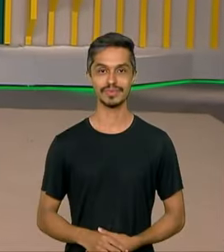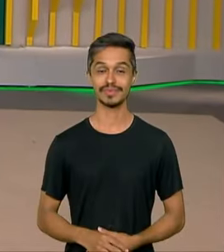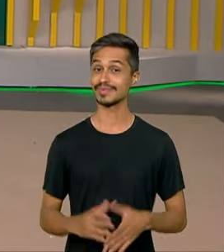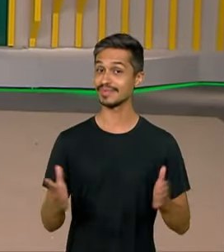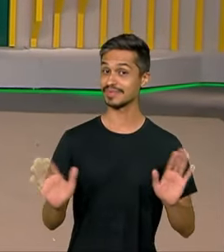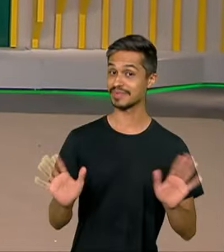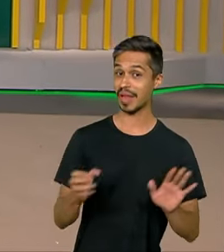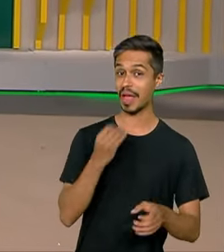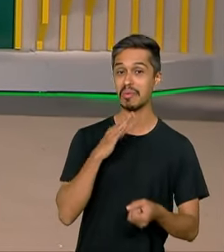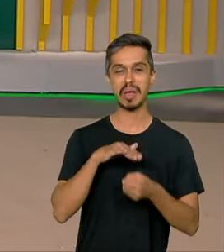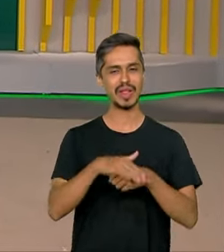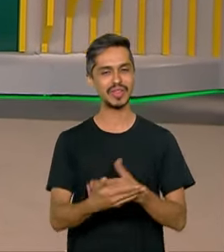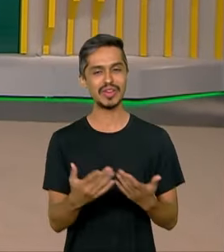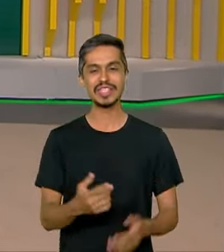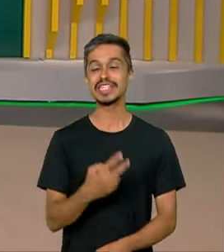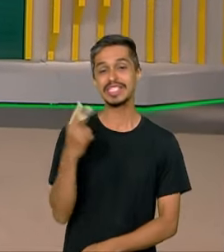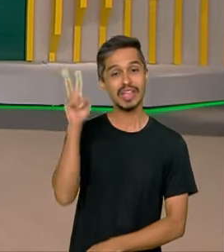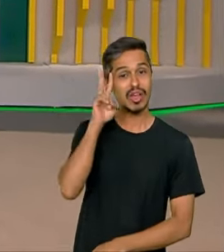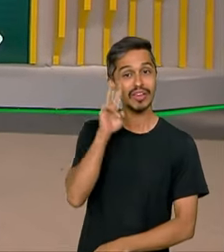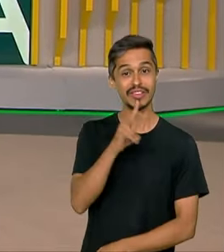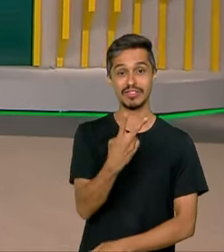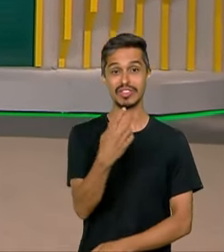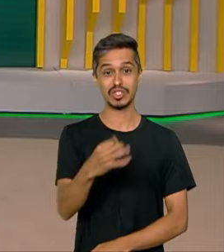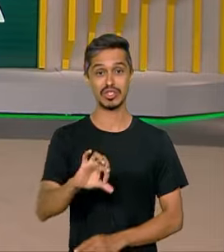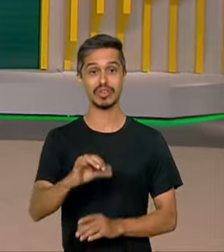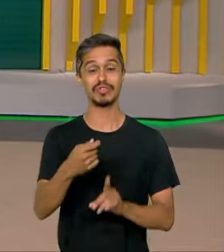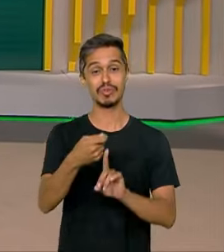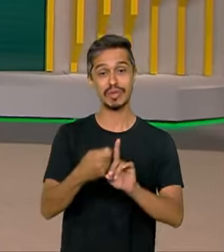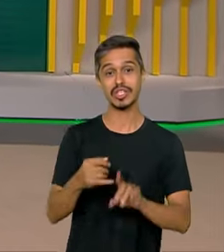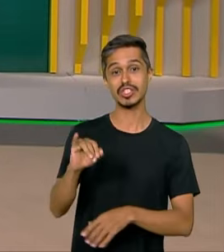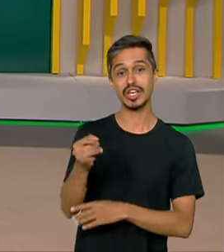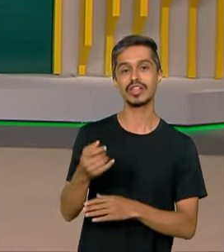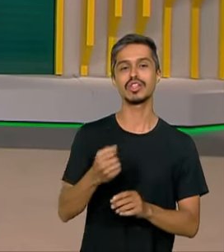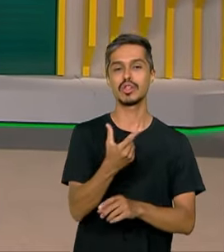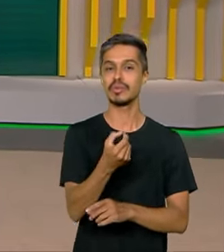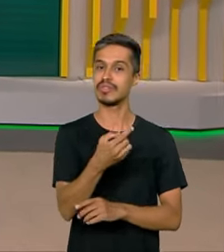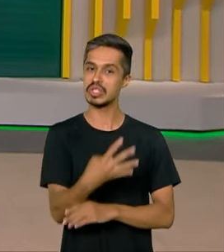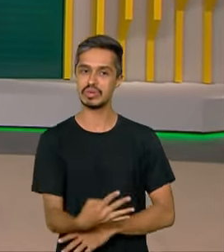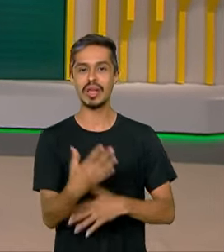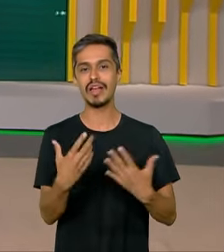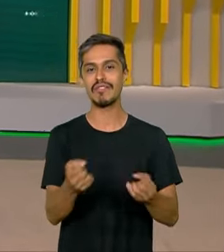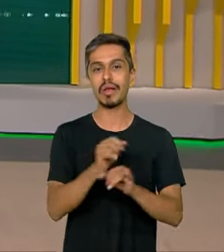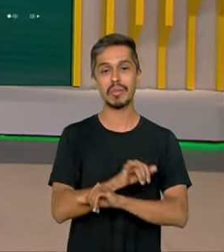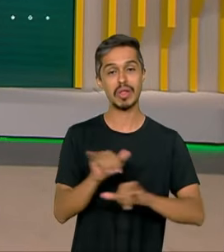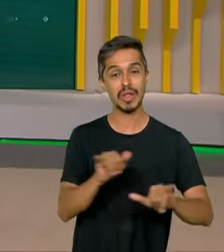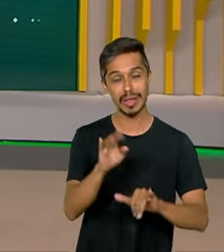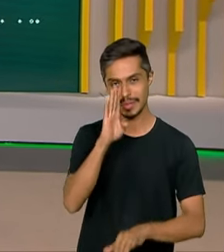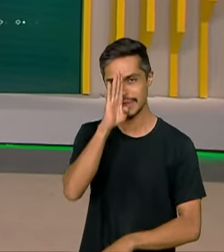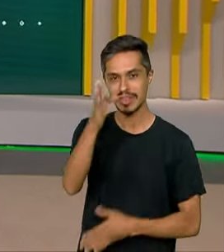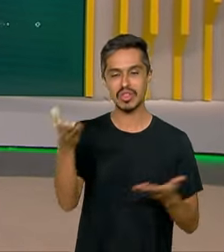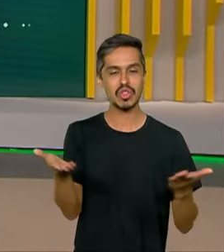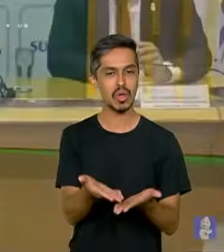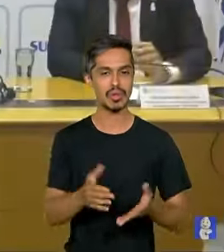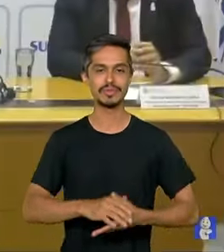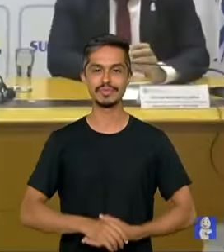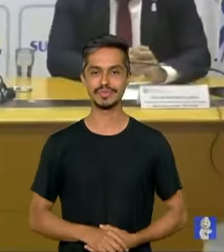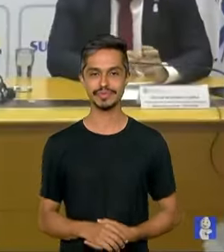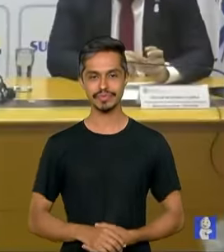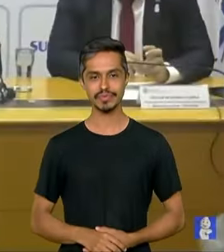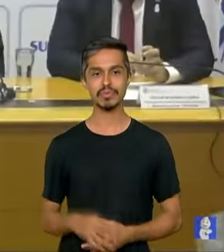Olá, boa noite. Segunda-feira, 29 de janeiro de 2024. Vamos aos principais destaques de hoje.